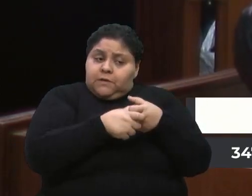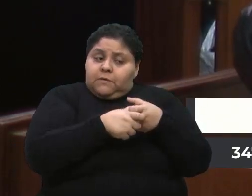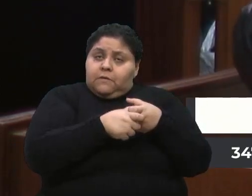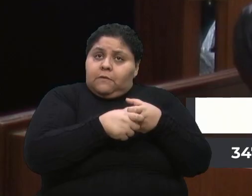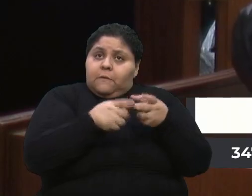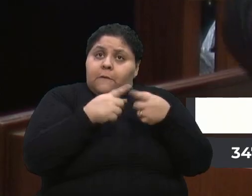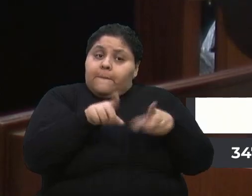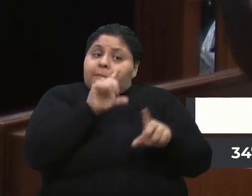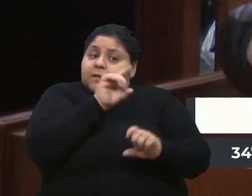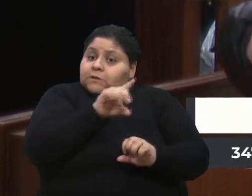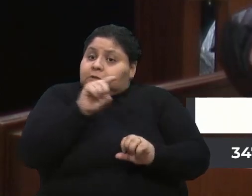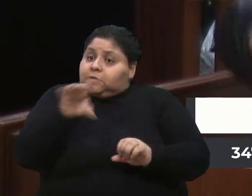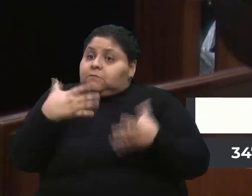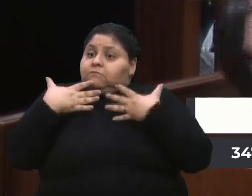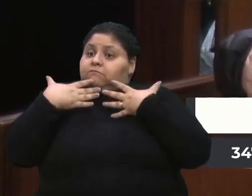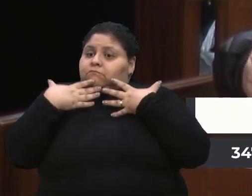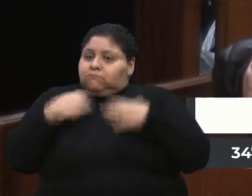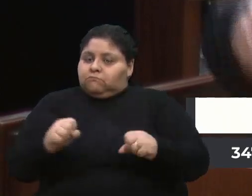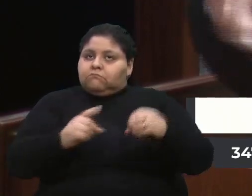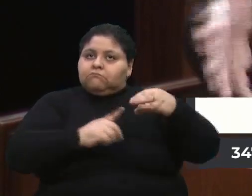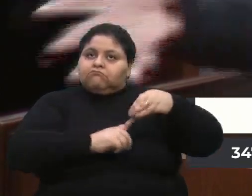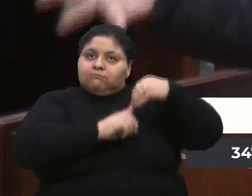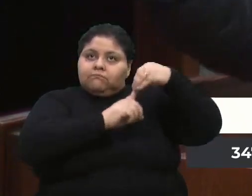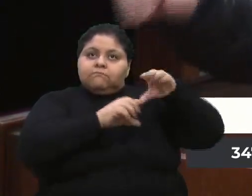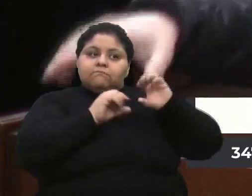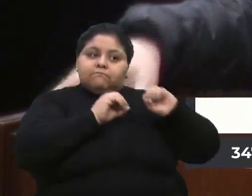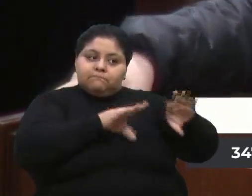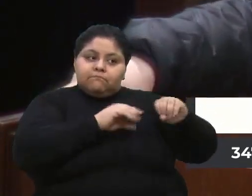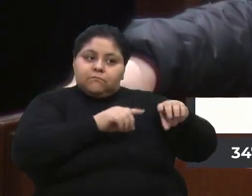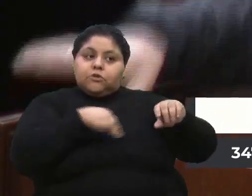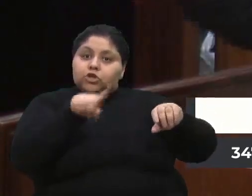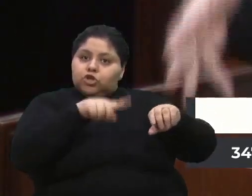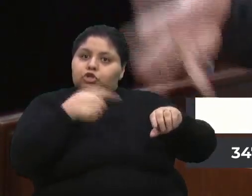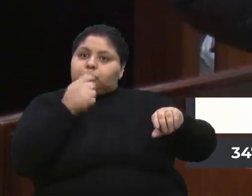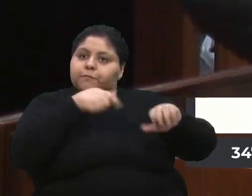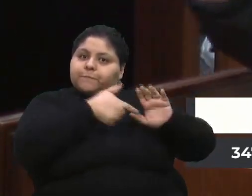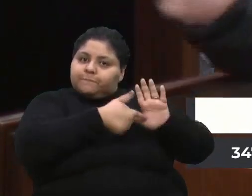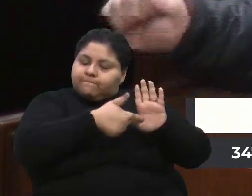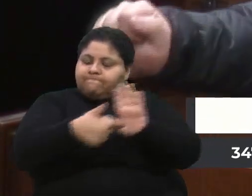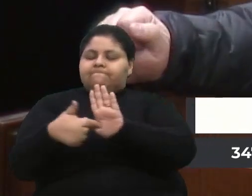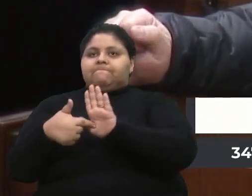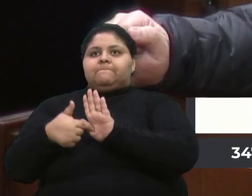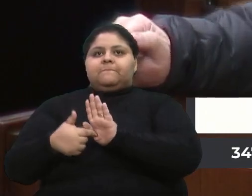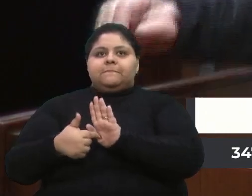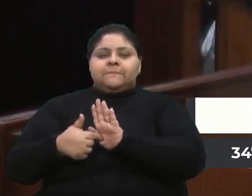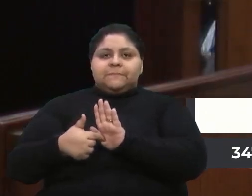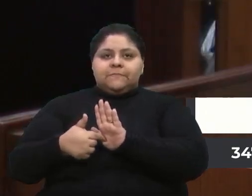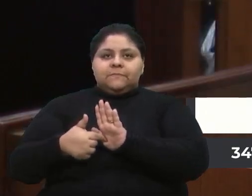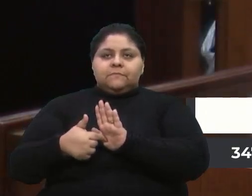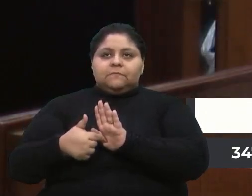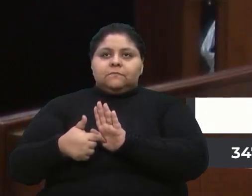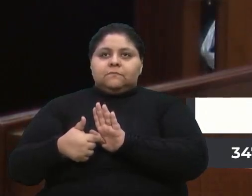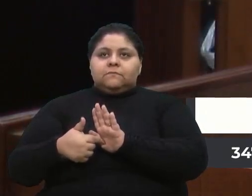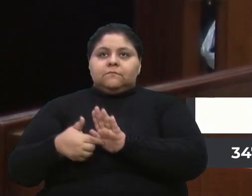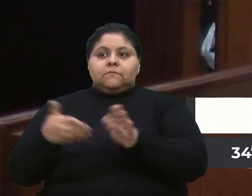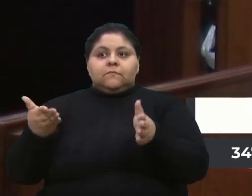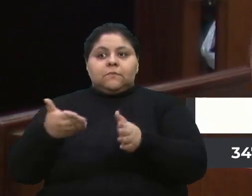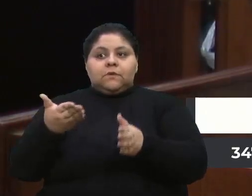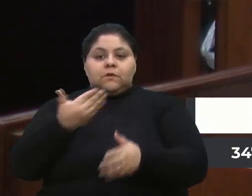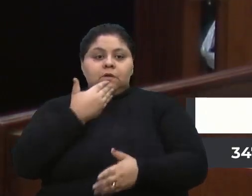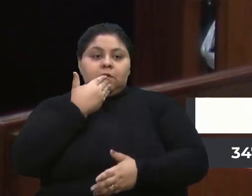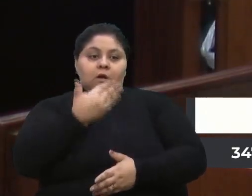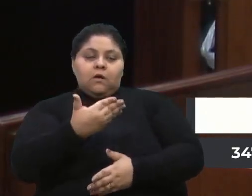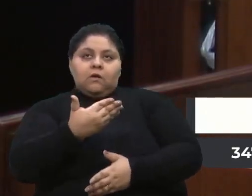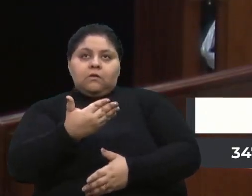secretaria, que se a prioridade é a educação, nós temos que mostrar que é a educação. Aí eu convoco as